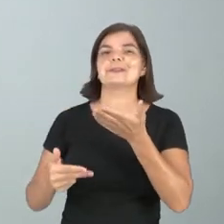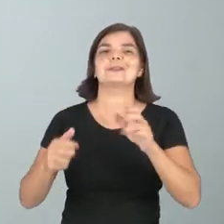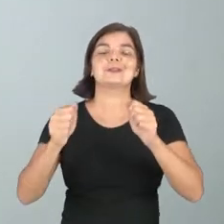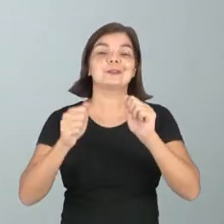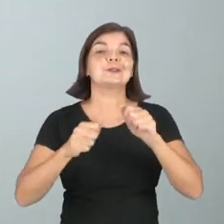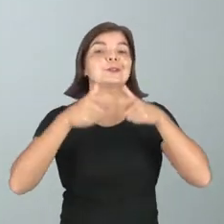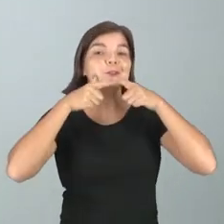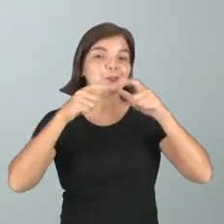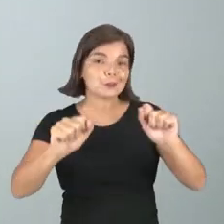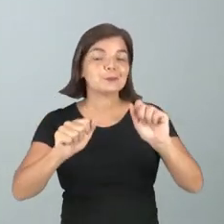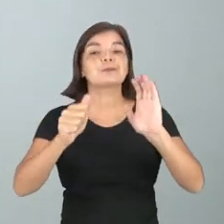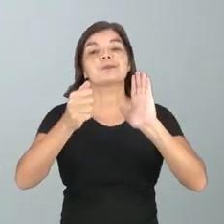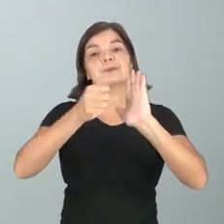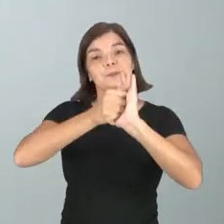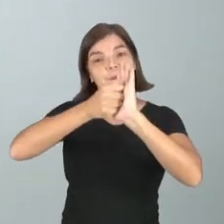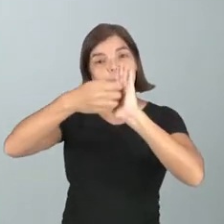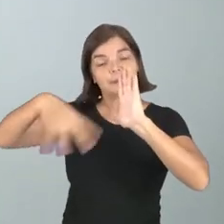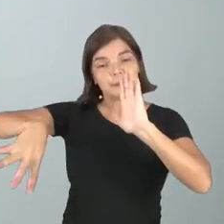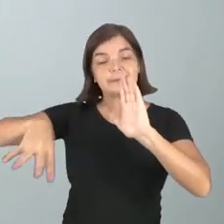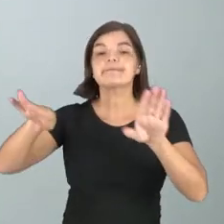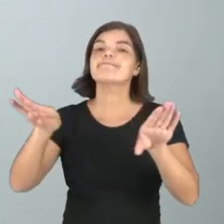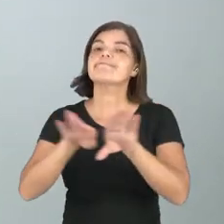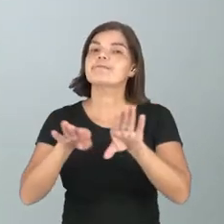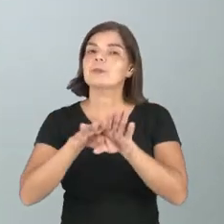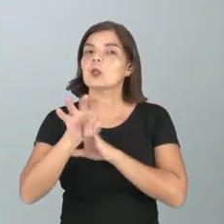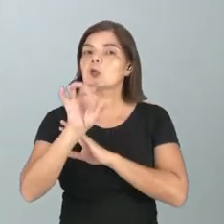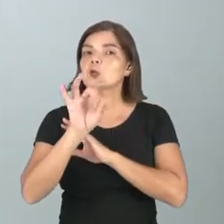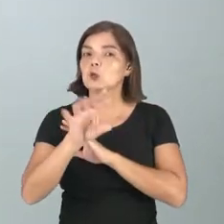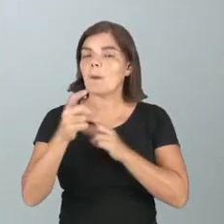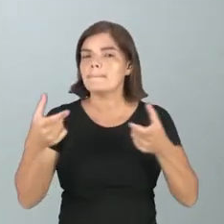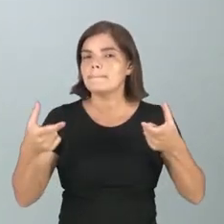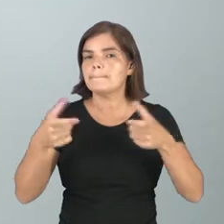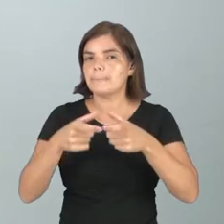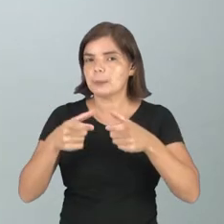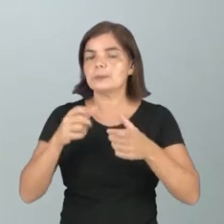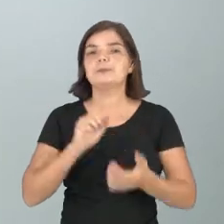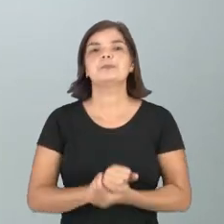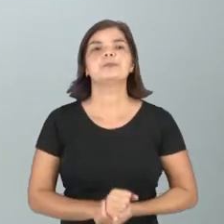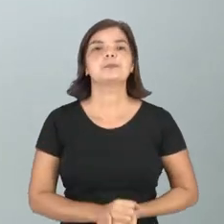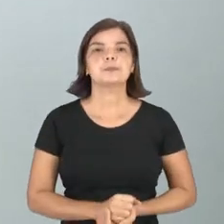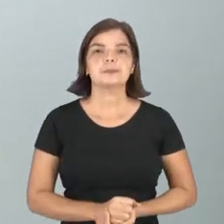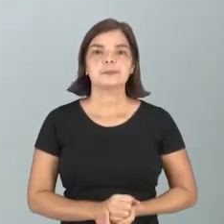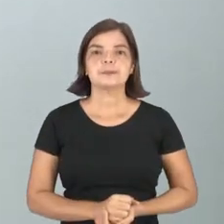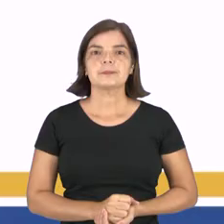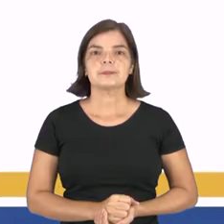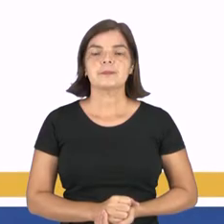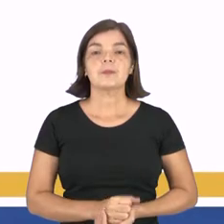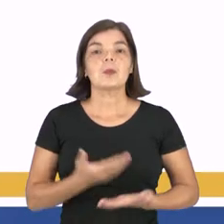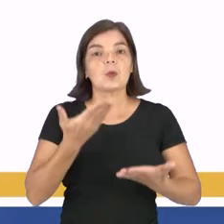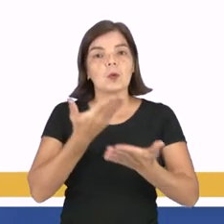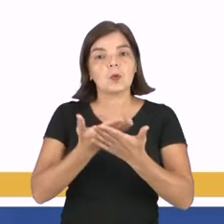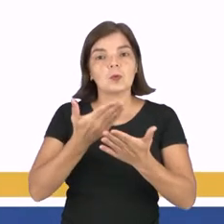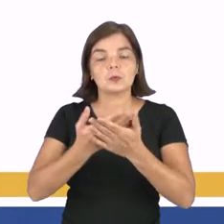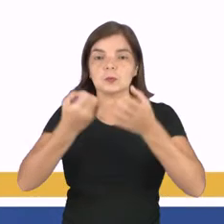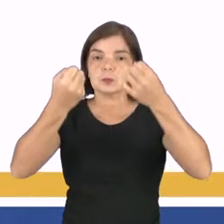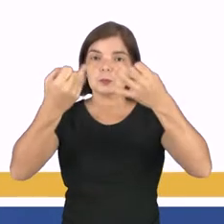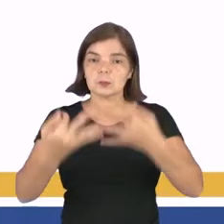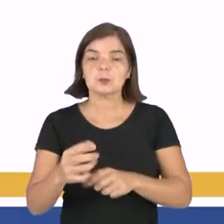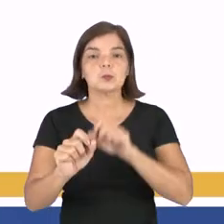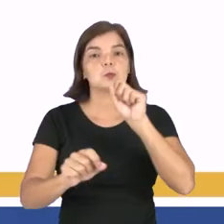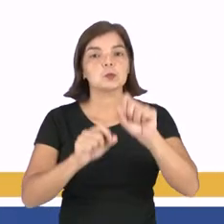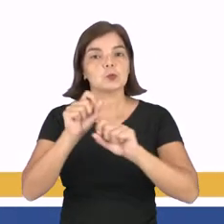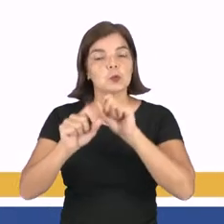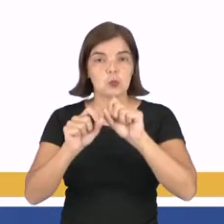linguagem, porém, nesta aula abordaremos somente poucas. Vamos lá! Hoje falaremos